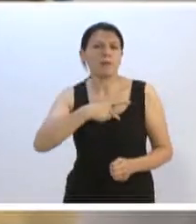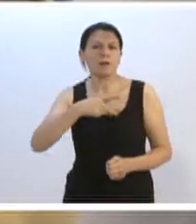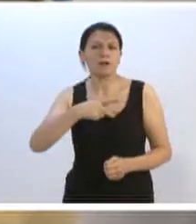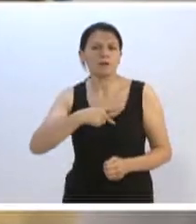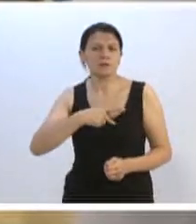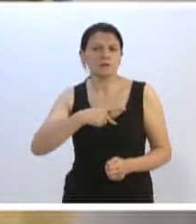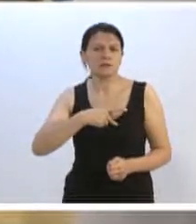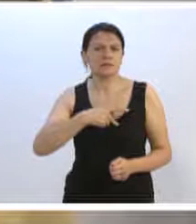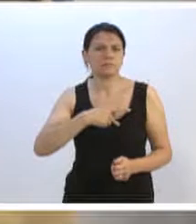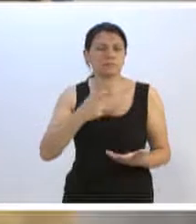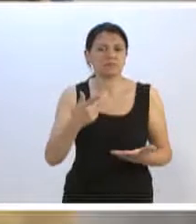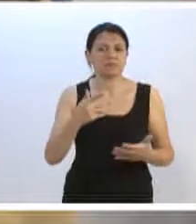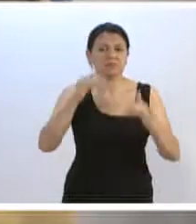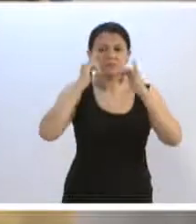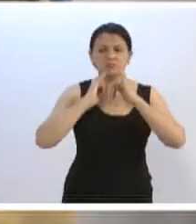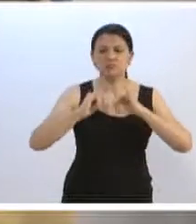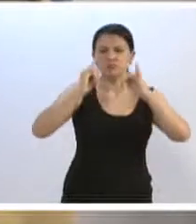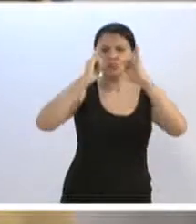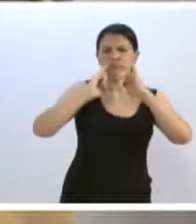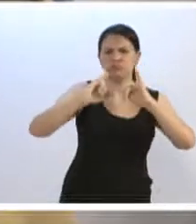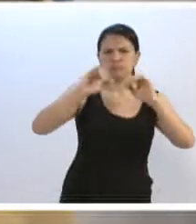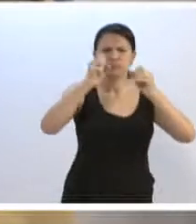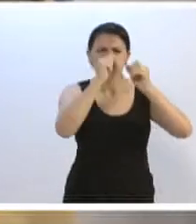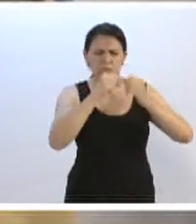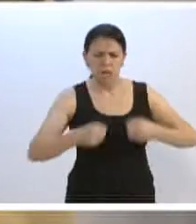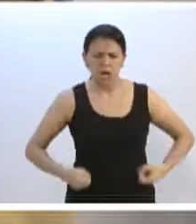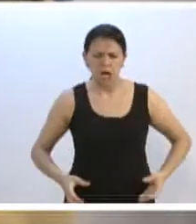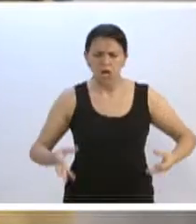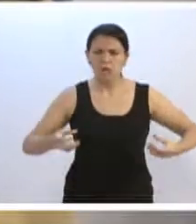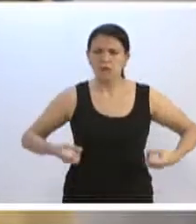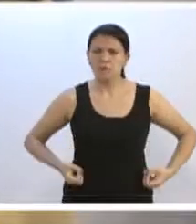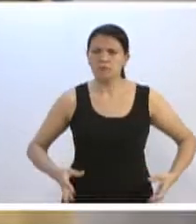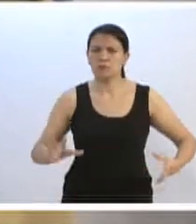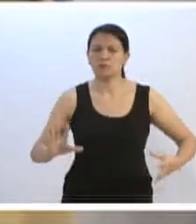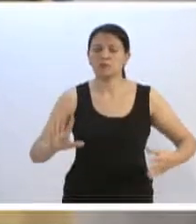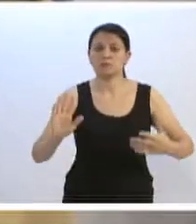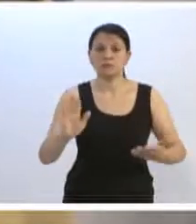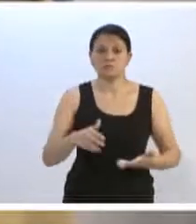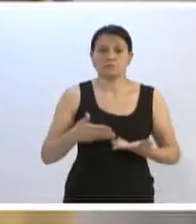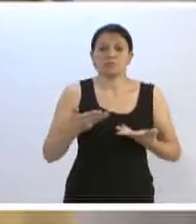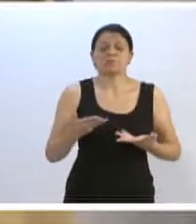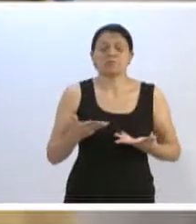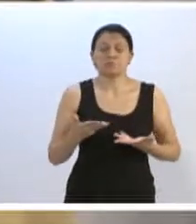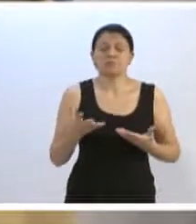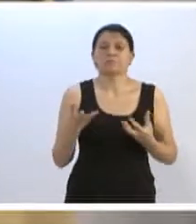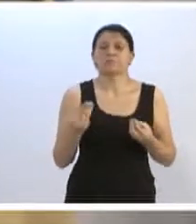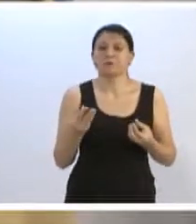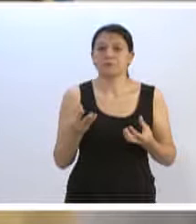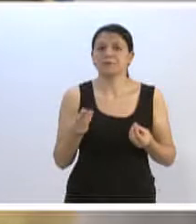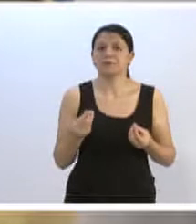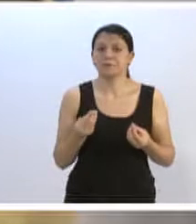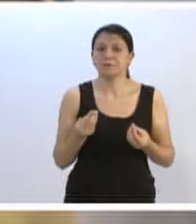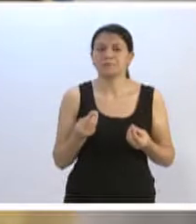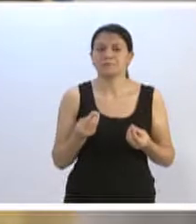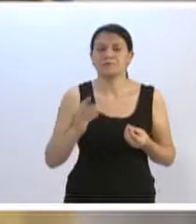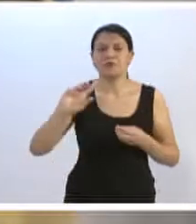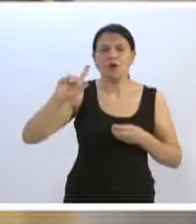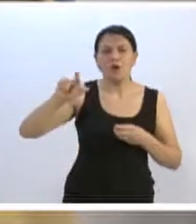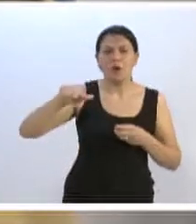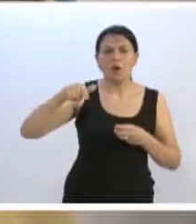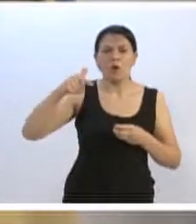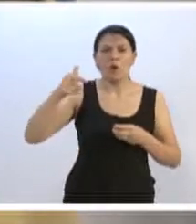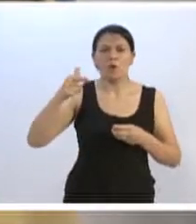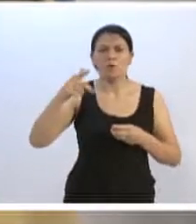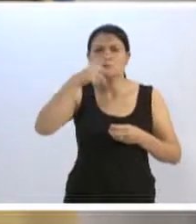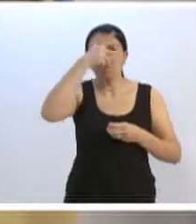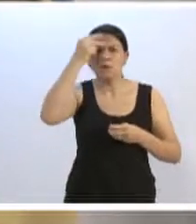na mão, outros com declaração de gastos e recursos financeiros disponíveis que impressionavam muito. Outros com exército de gente